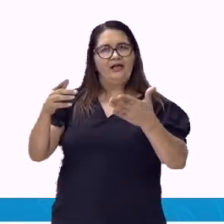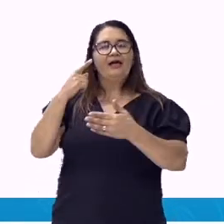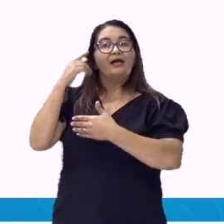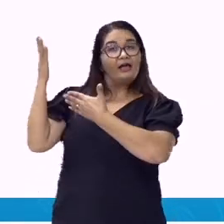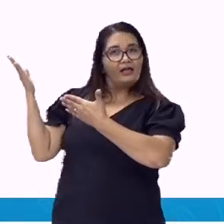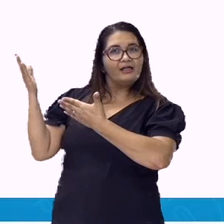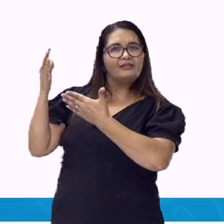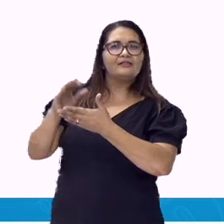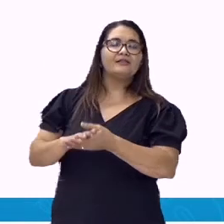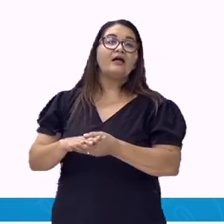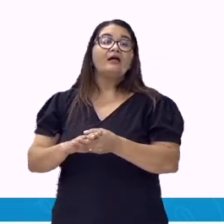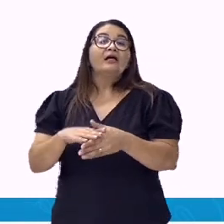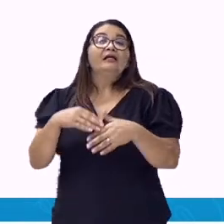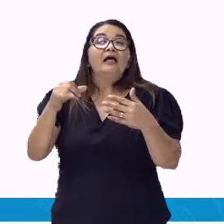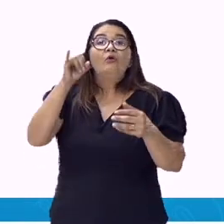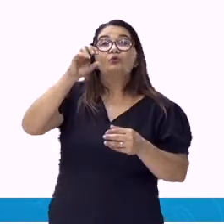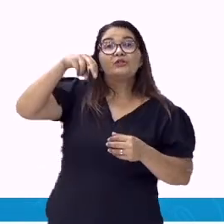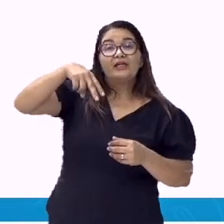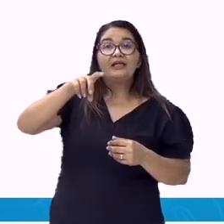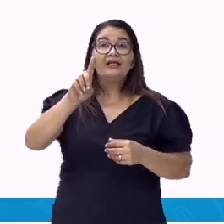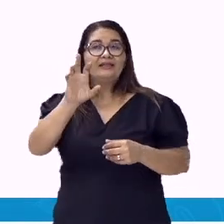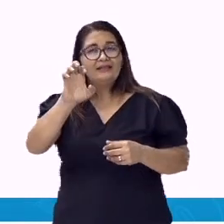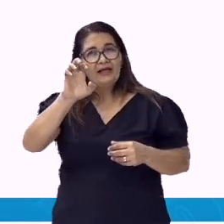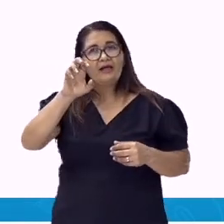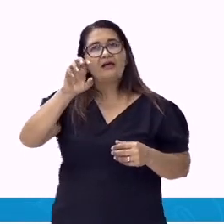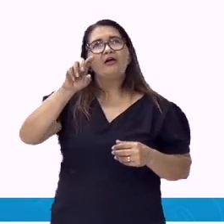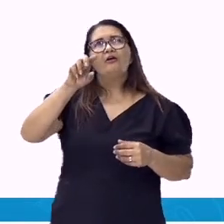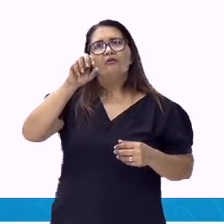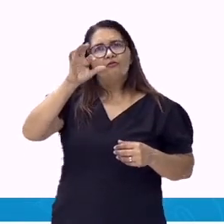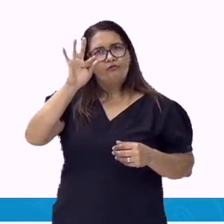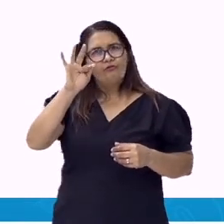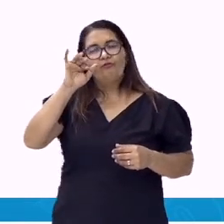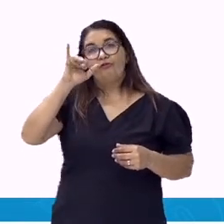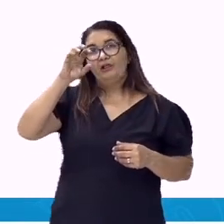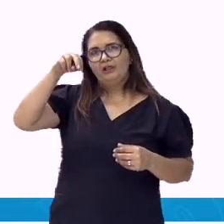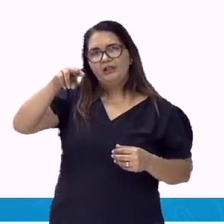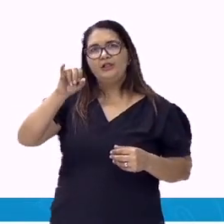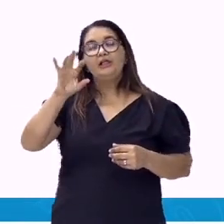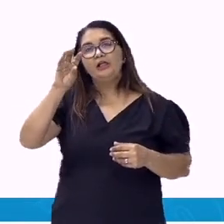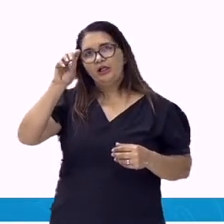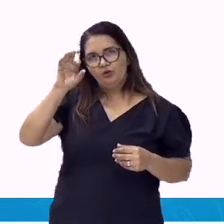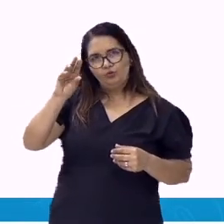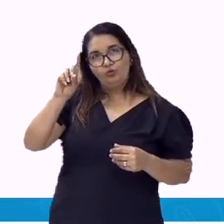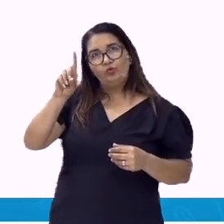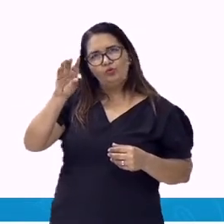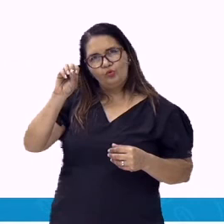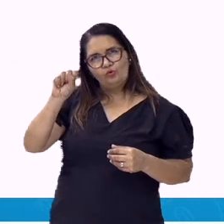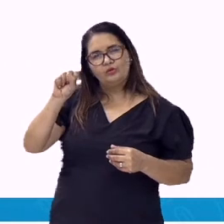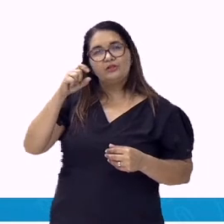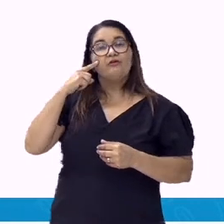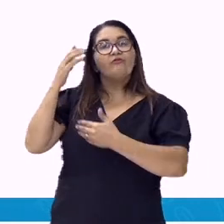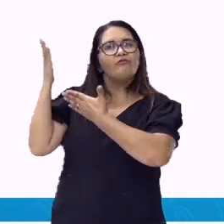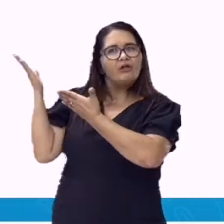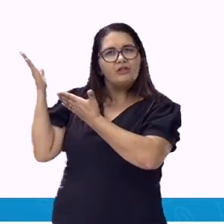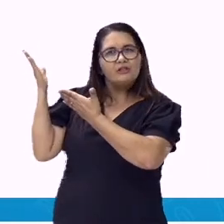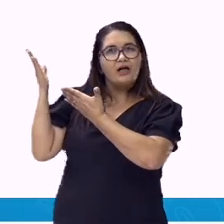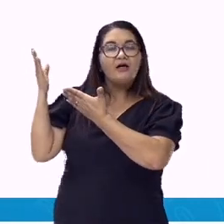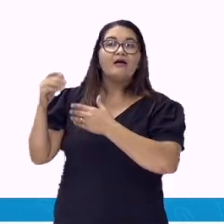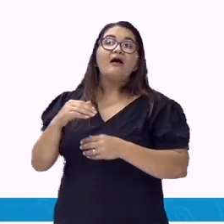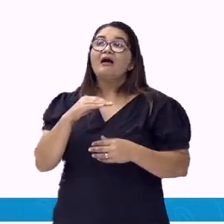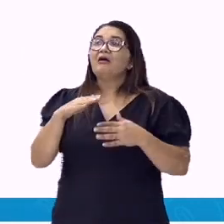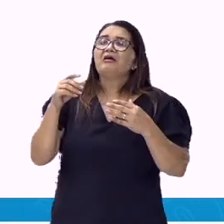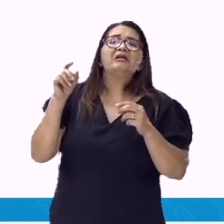Alguém comeu o bolo de chocolate que deixei na geladeira. Temos aqui a palavra alguém.